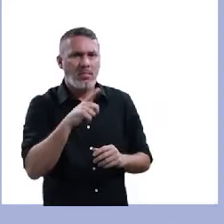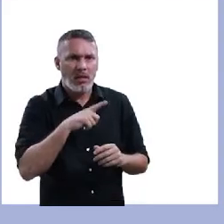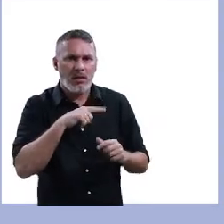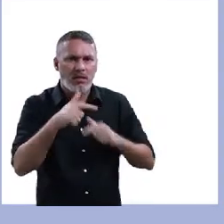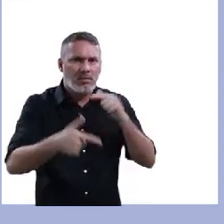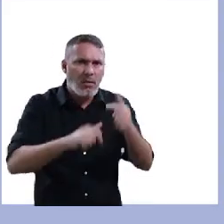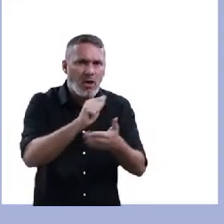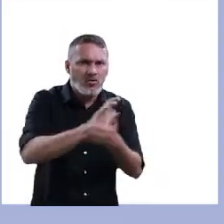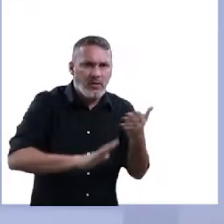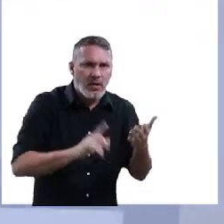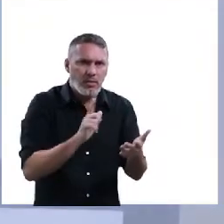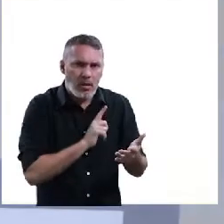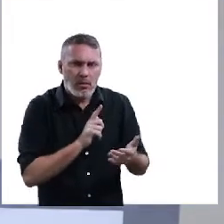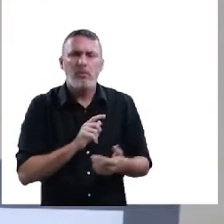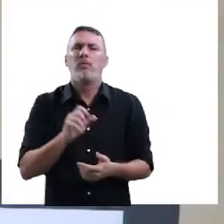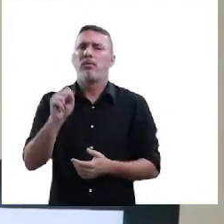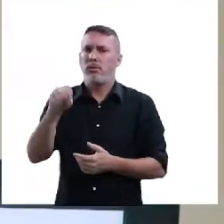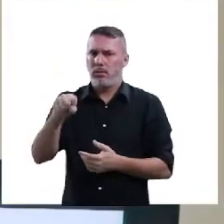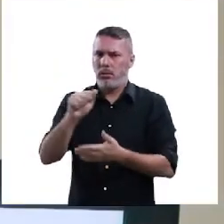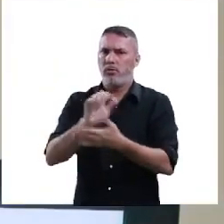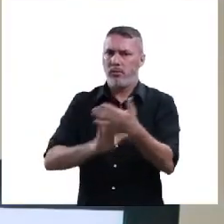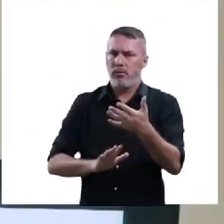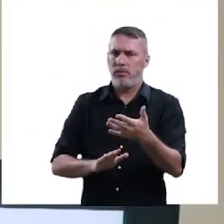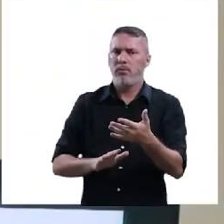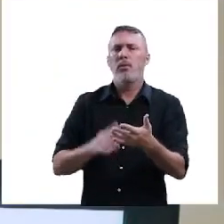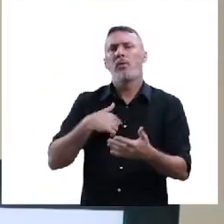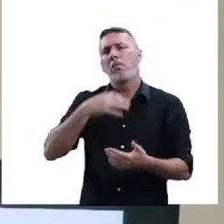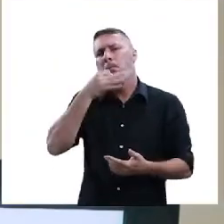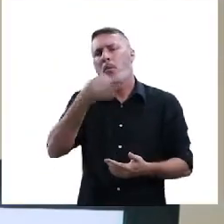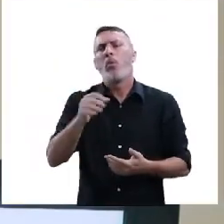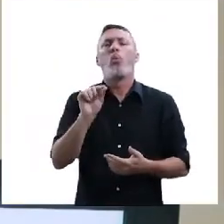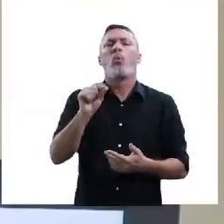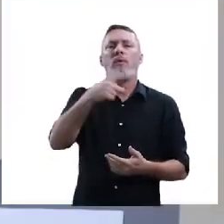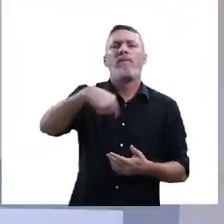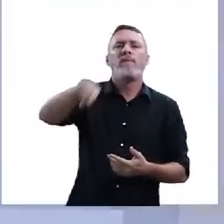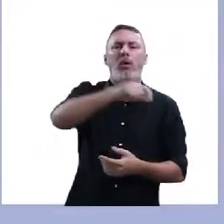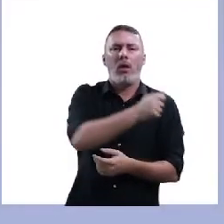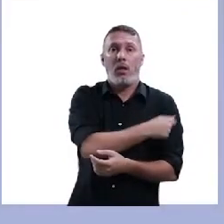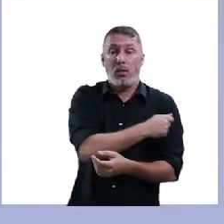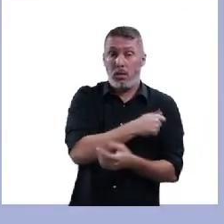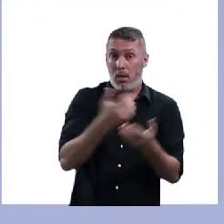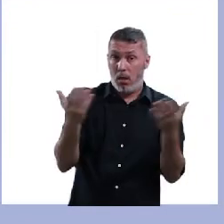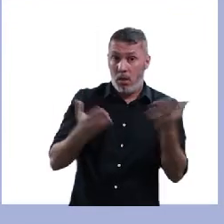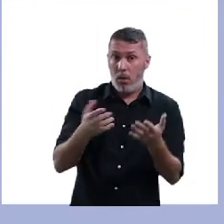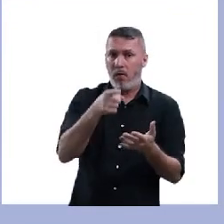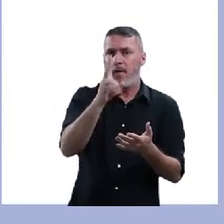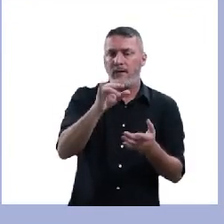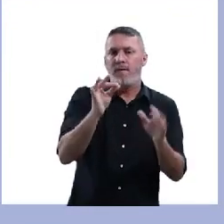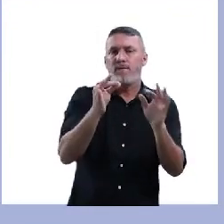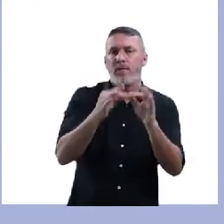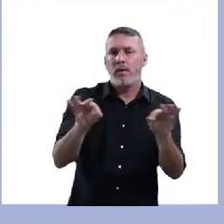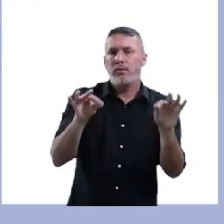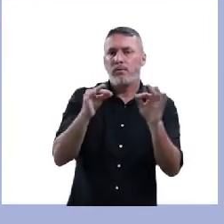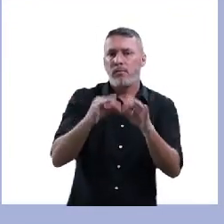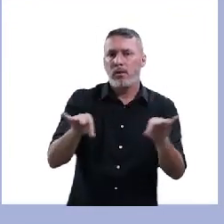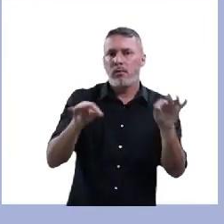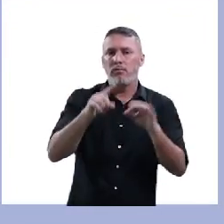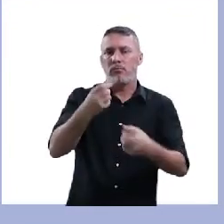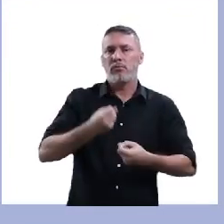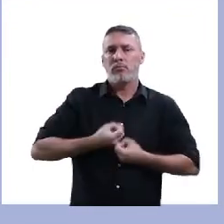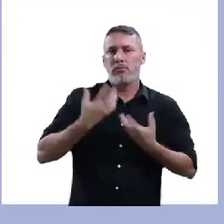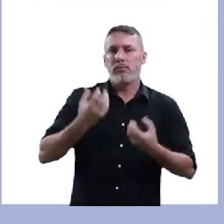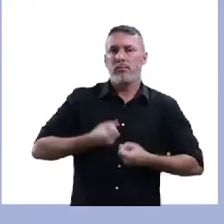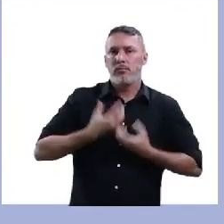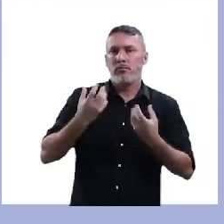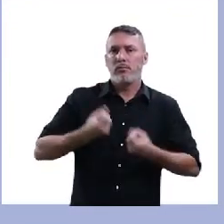atividade? Atividade, sim. O que eu estou propondo a vocês neste momento? Vocês vão produzir frases para